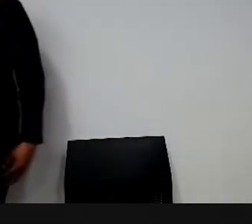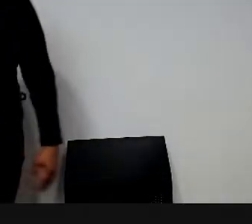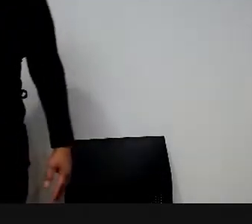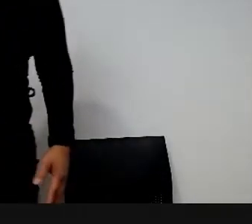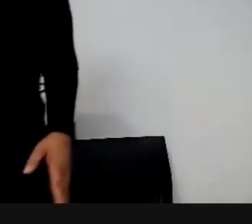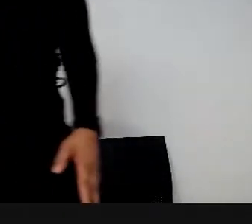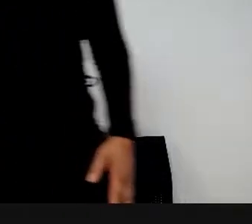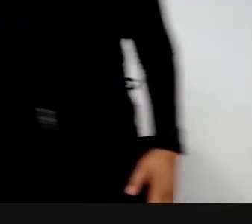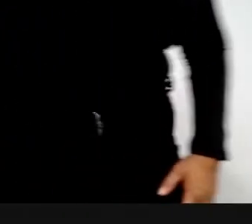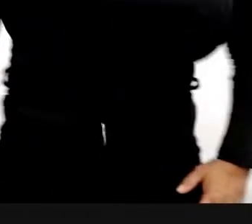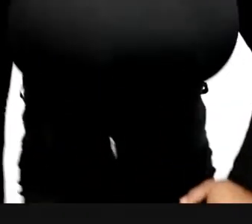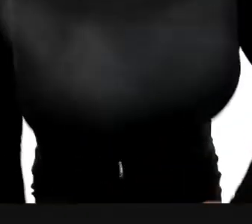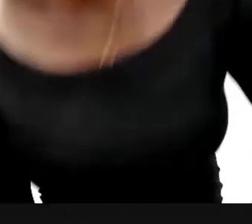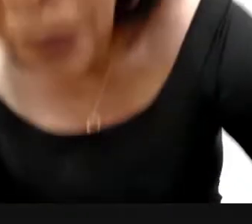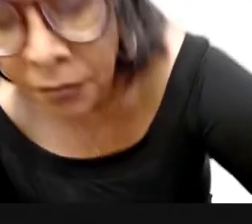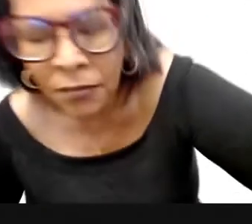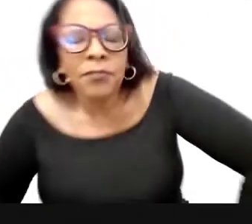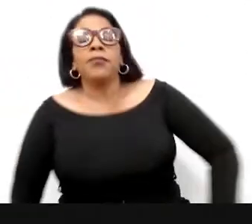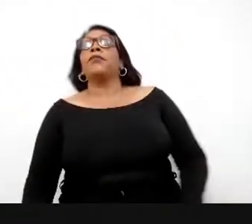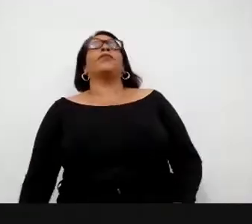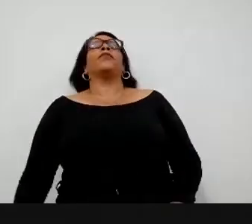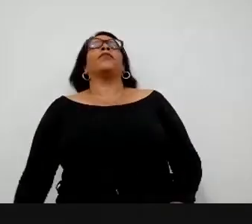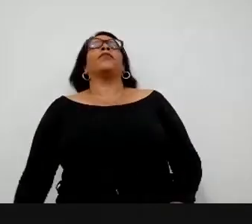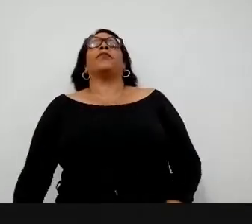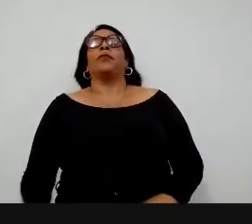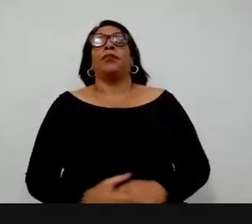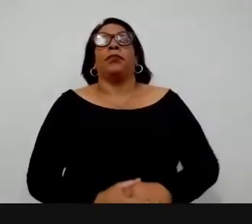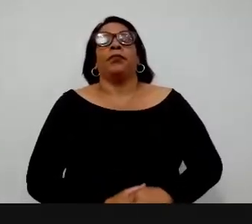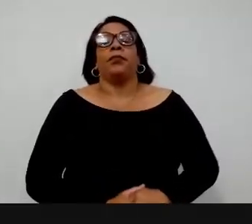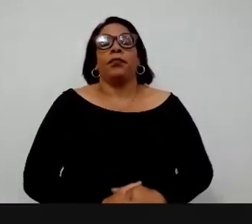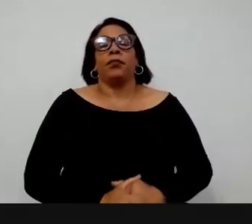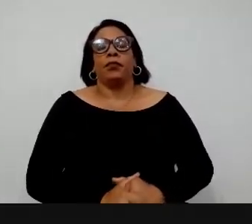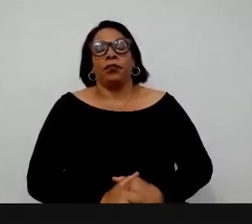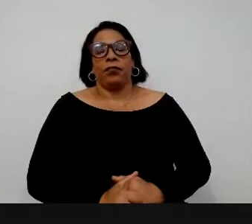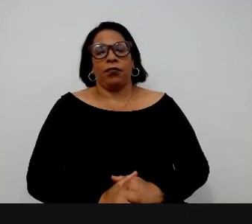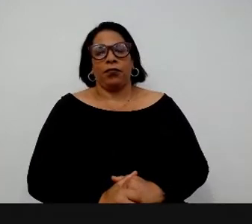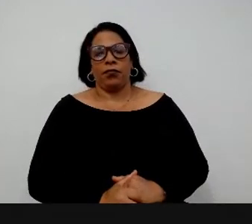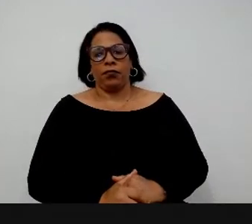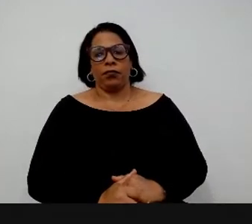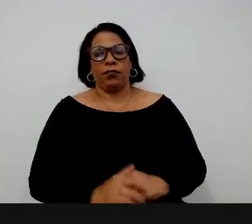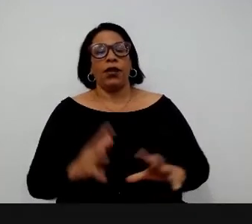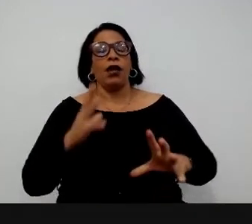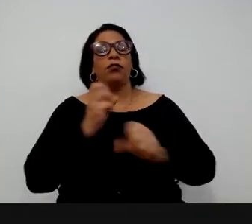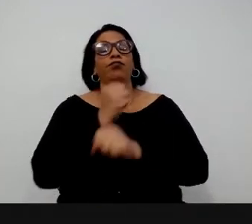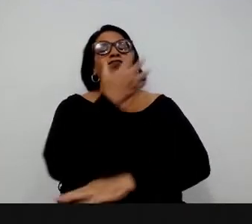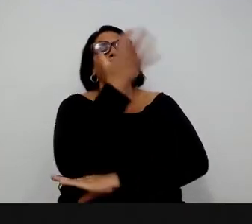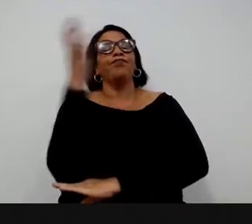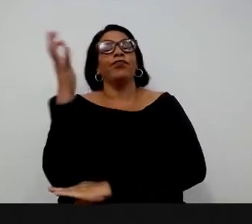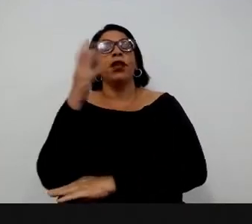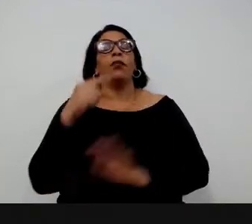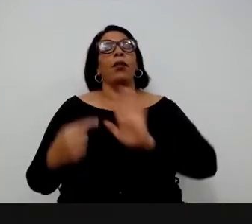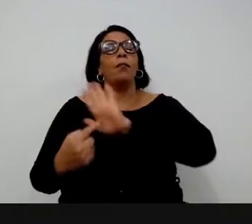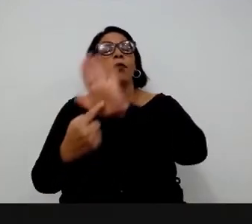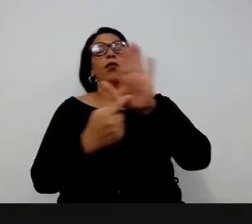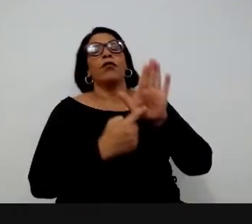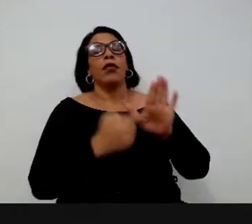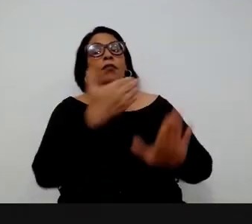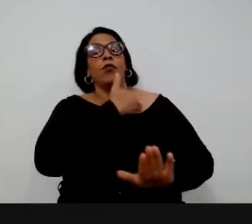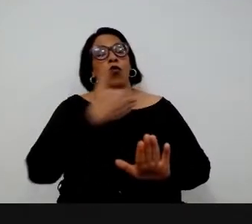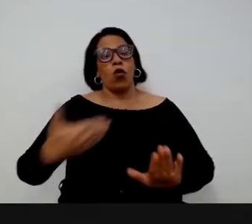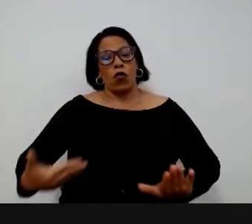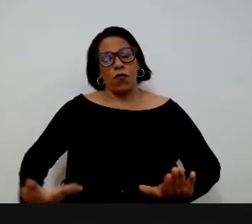que é para que você consiga ter melhor prestação de contas desses recursos para a administração pública, para o Estado.